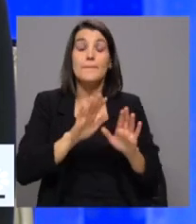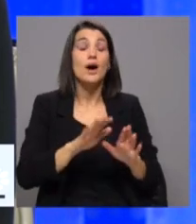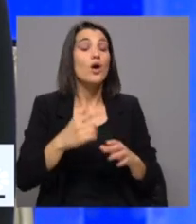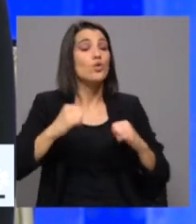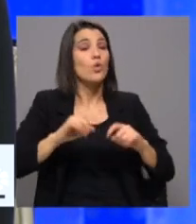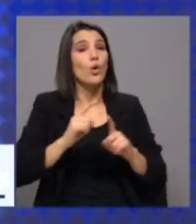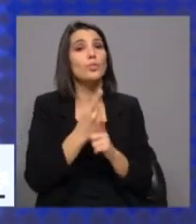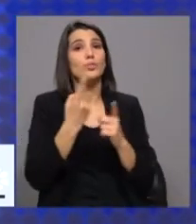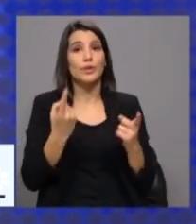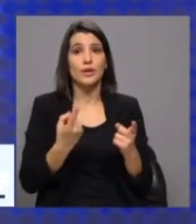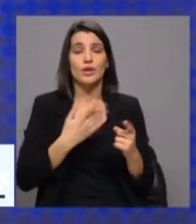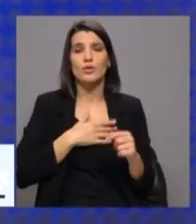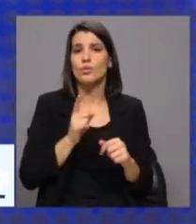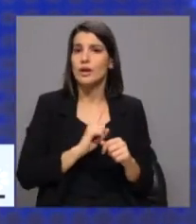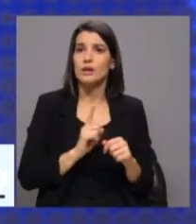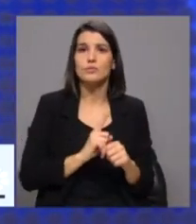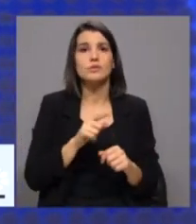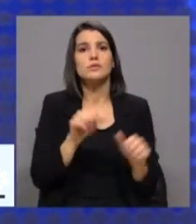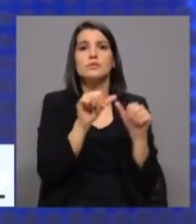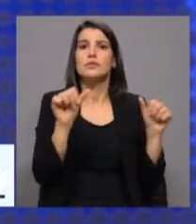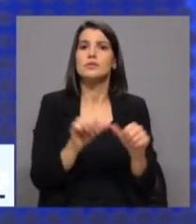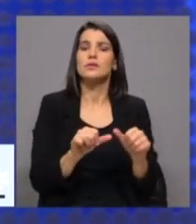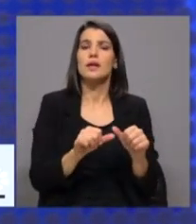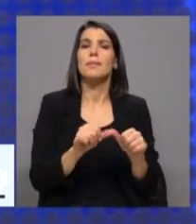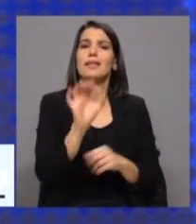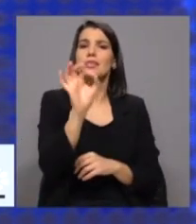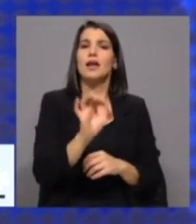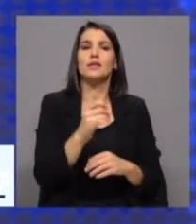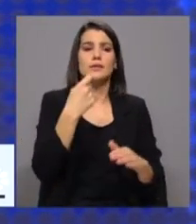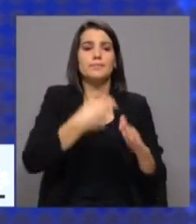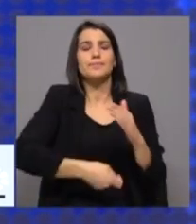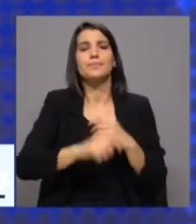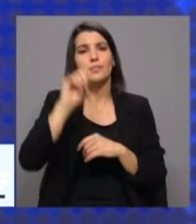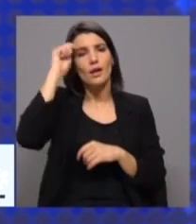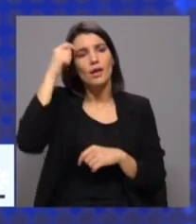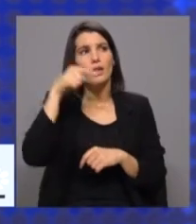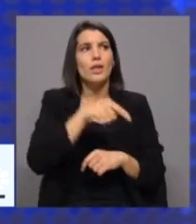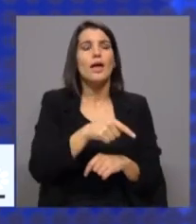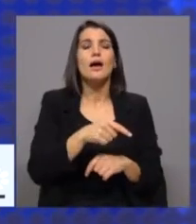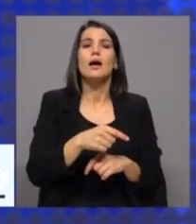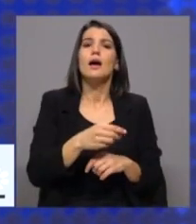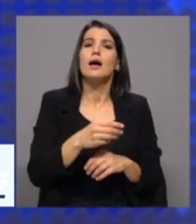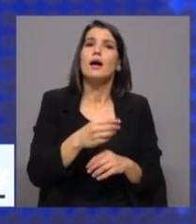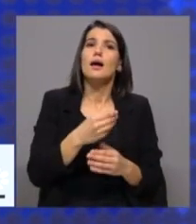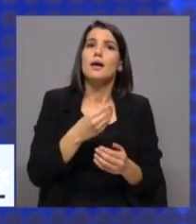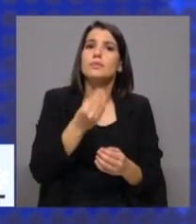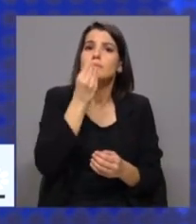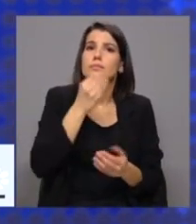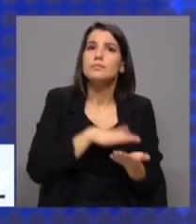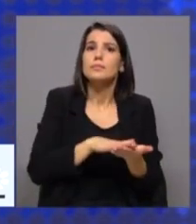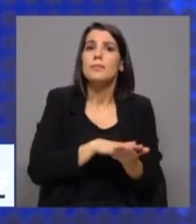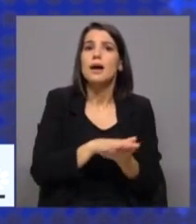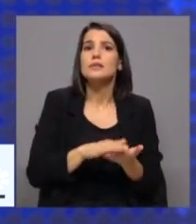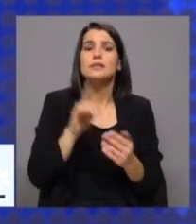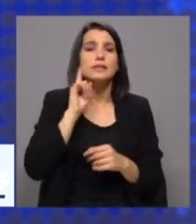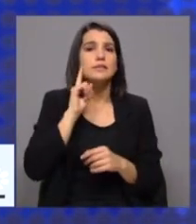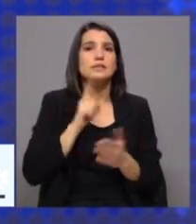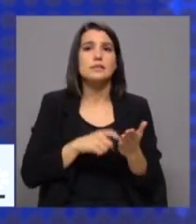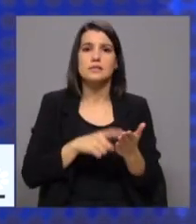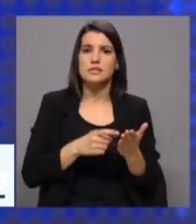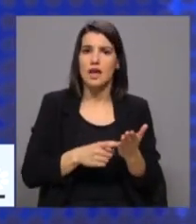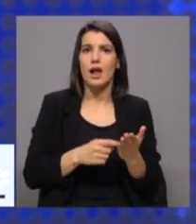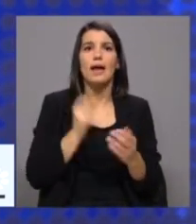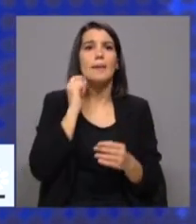discordamos de sistemas em que as taxas penalizam bens essenciais que prejudicam muito quem é mais pobre, nomeadamente na energia e na